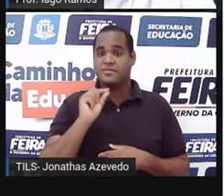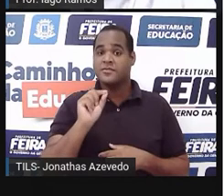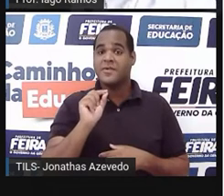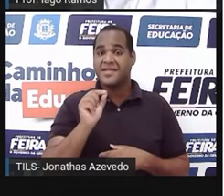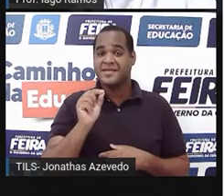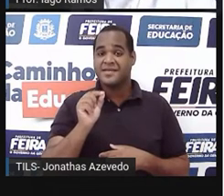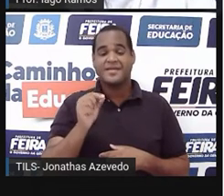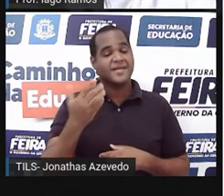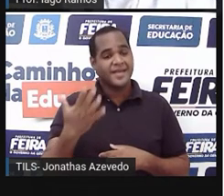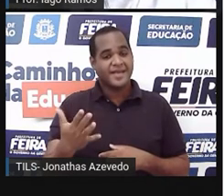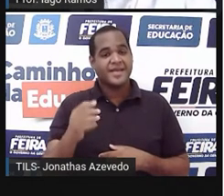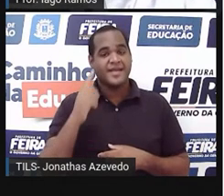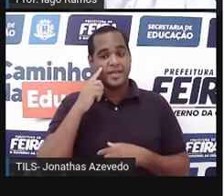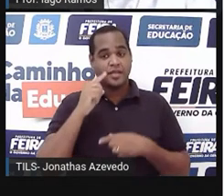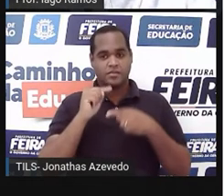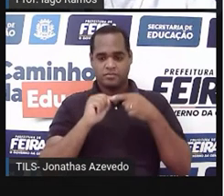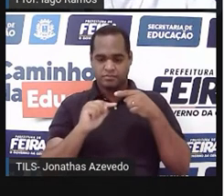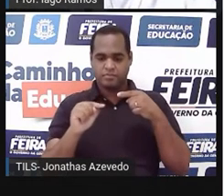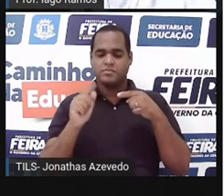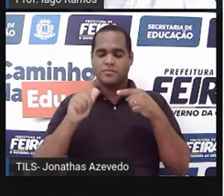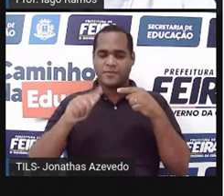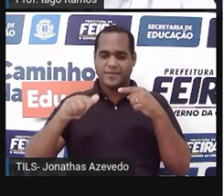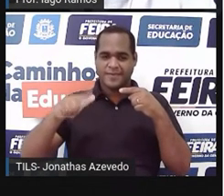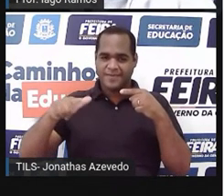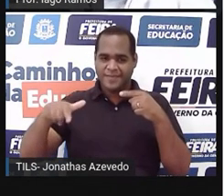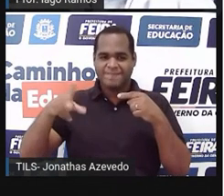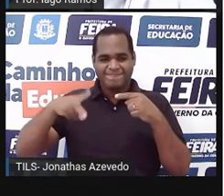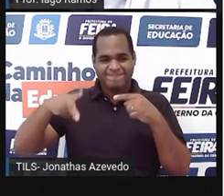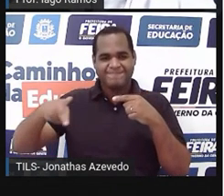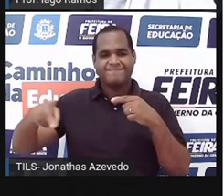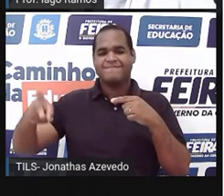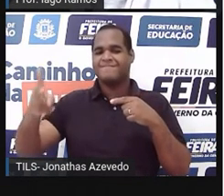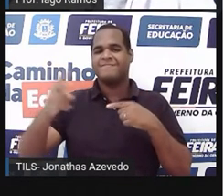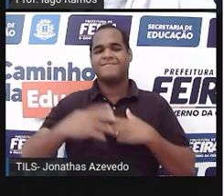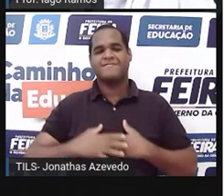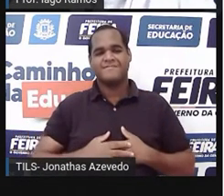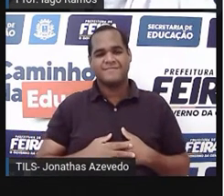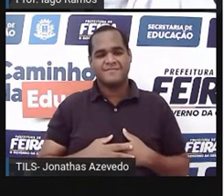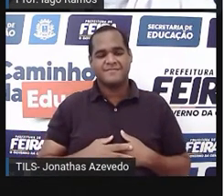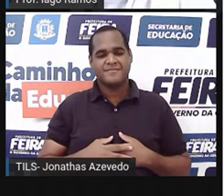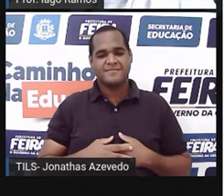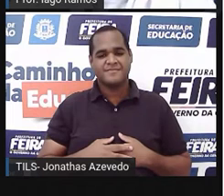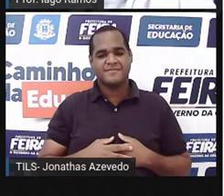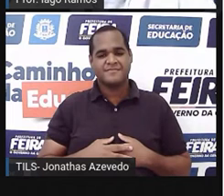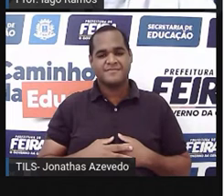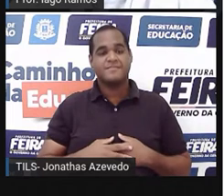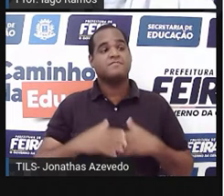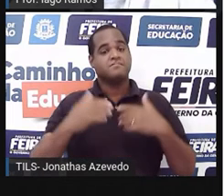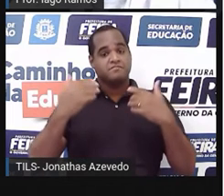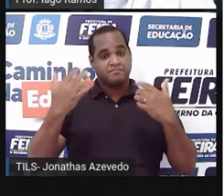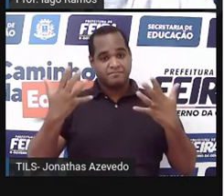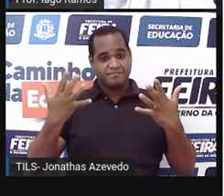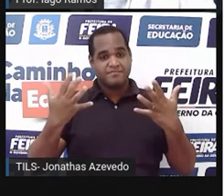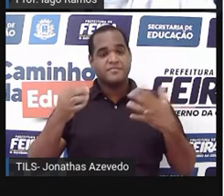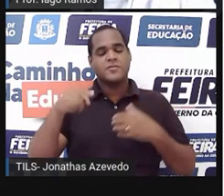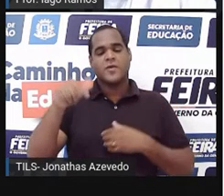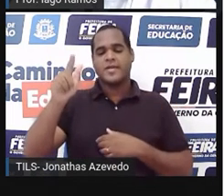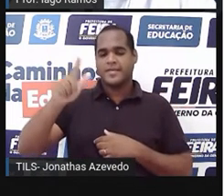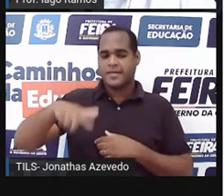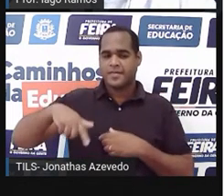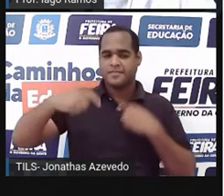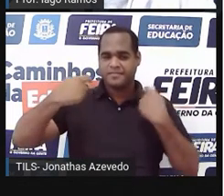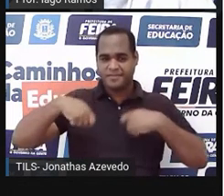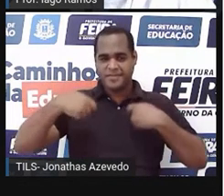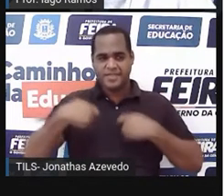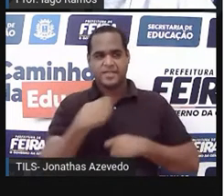que o algarismo que está embaixo se repete infinitamente. Tá bom? Então, a gente precisa colocar